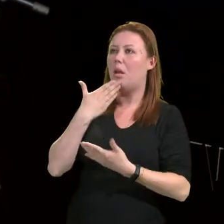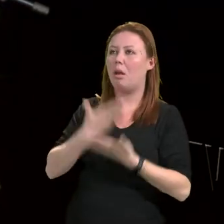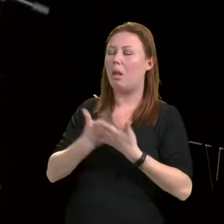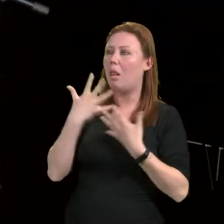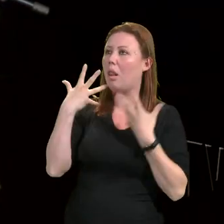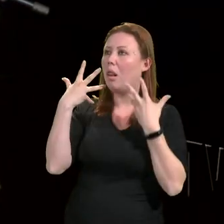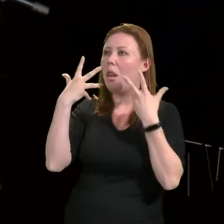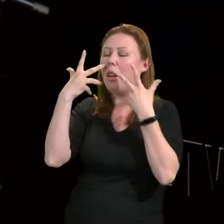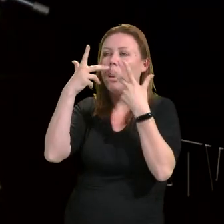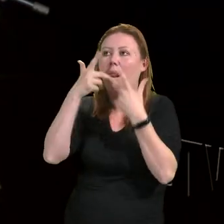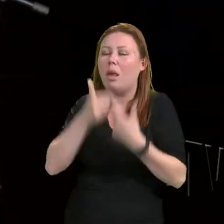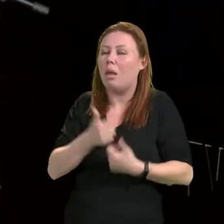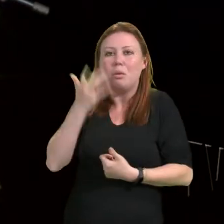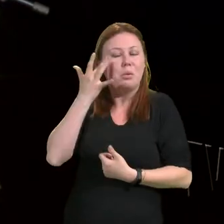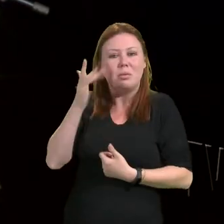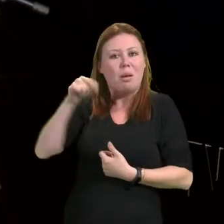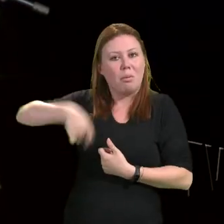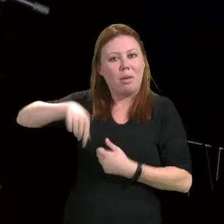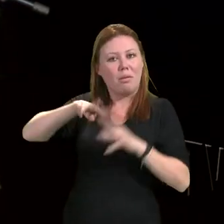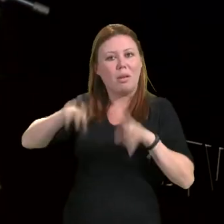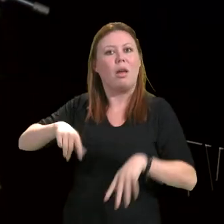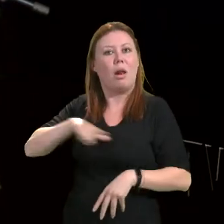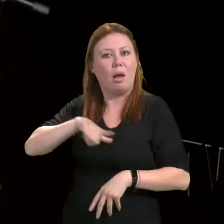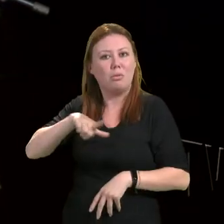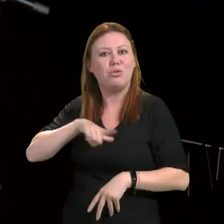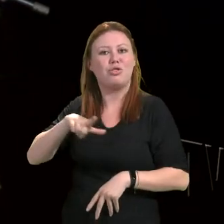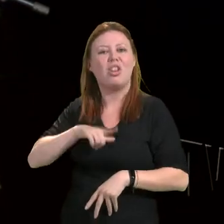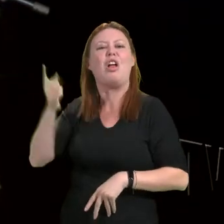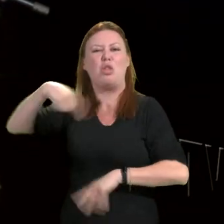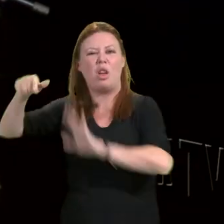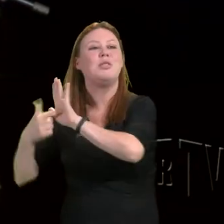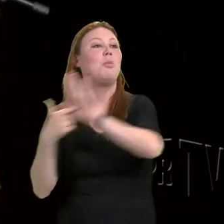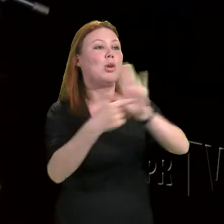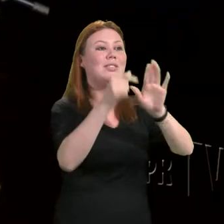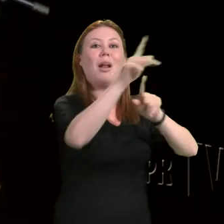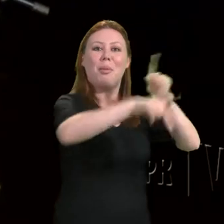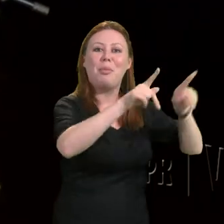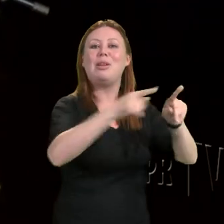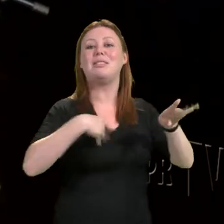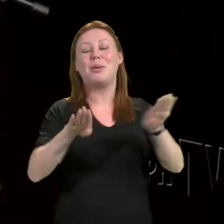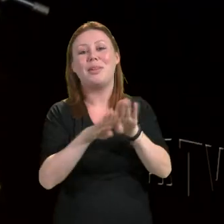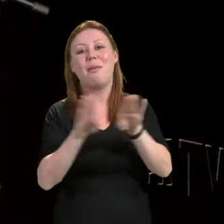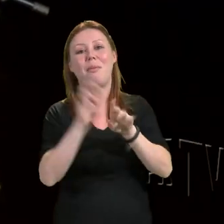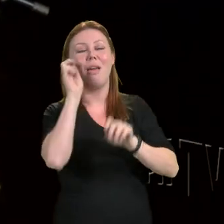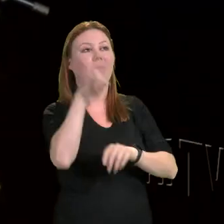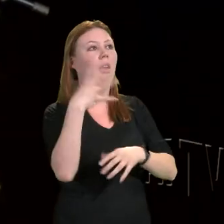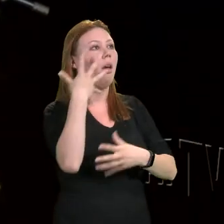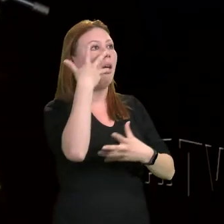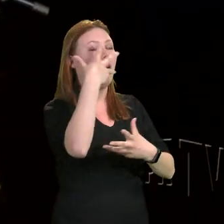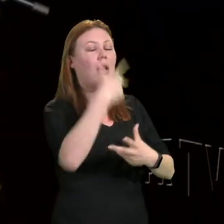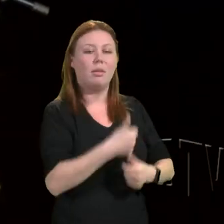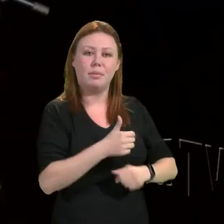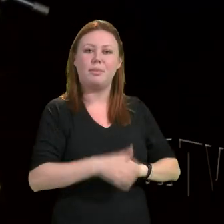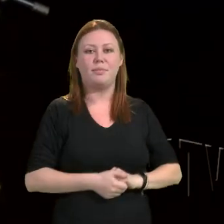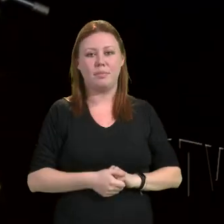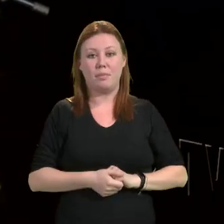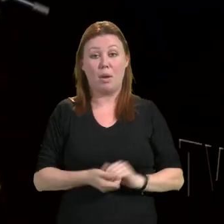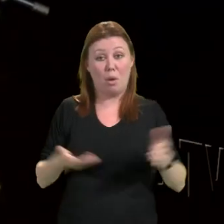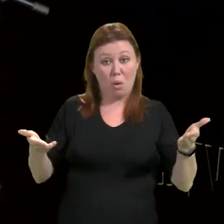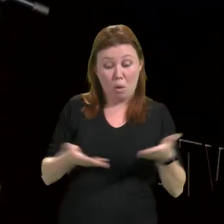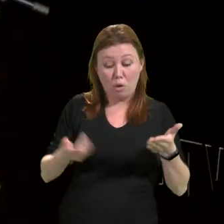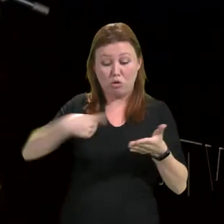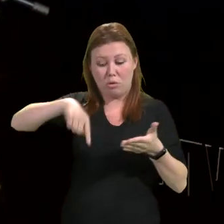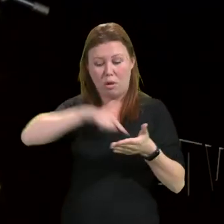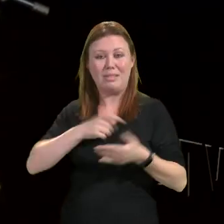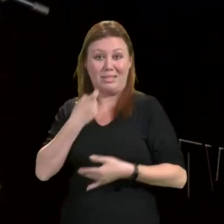eu não sabia que a universidade fazia isso também. É isso que nós também quisemos demonstrar para a sociedade. E hoje fazemos